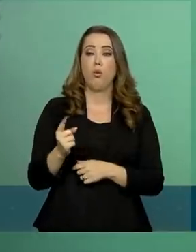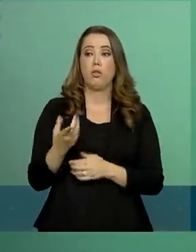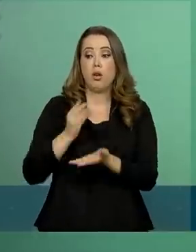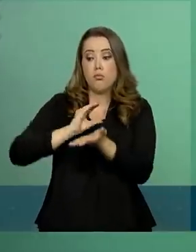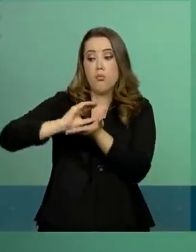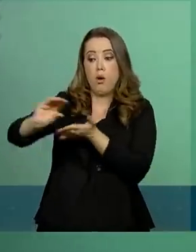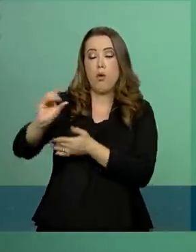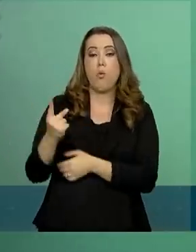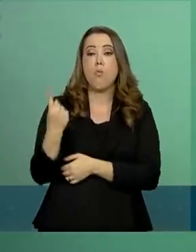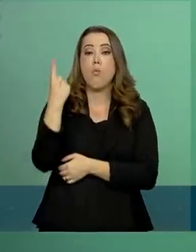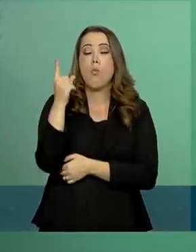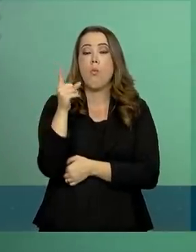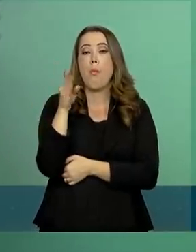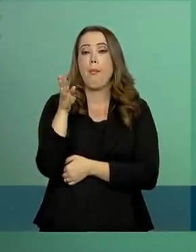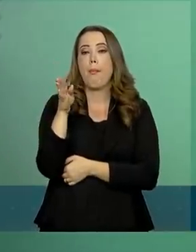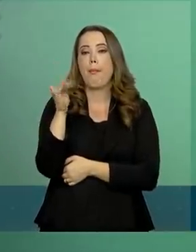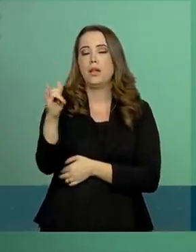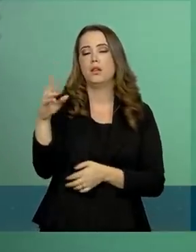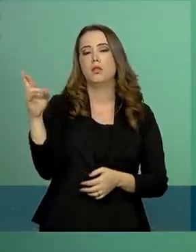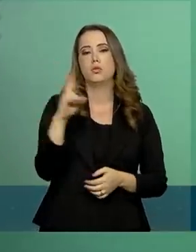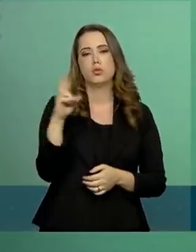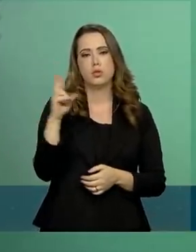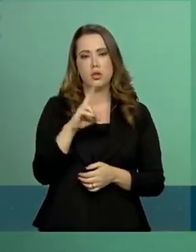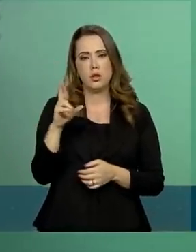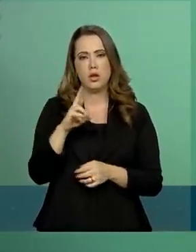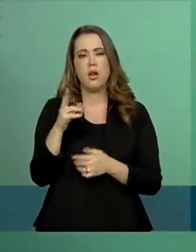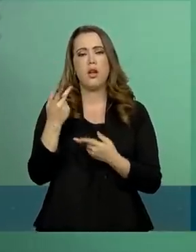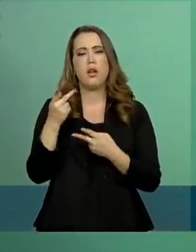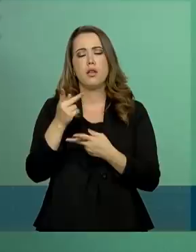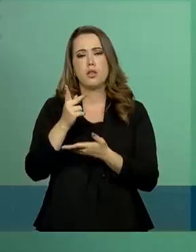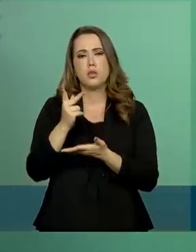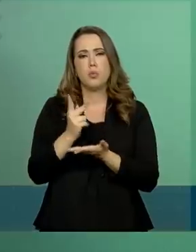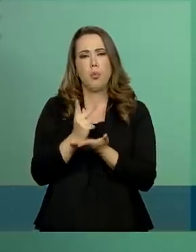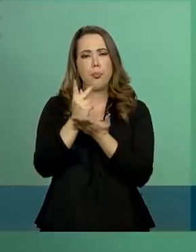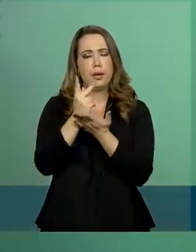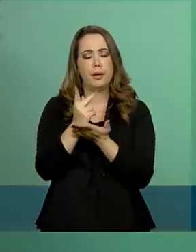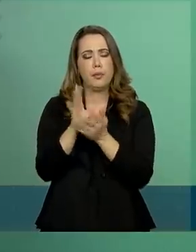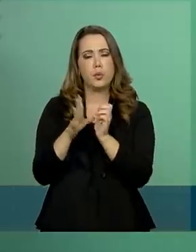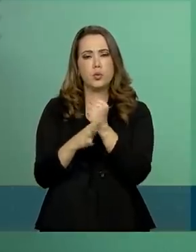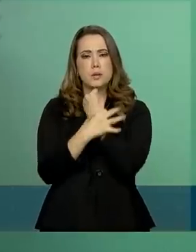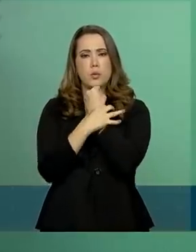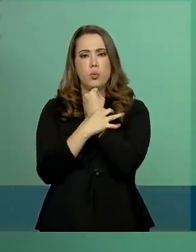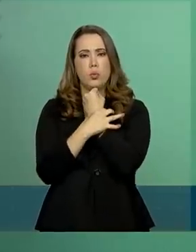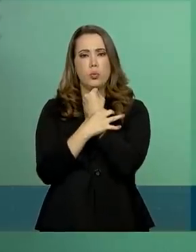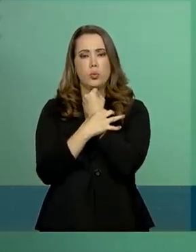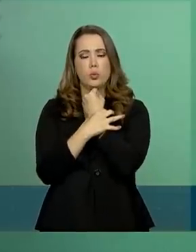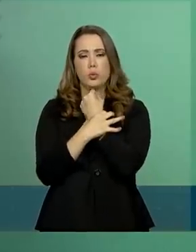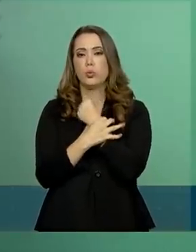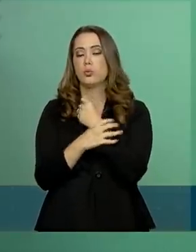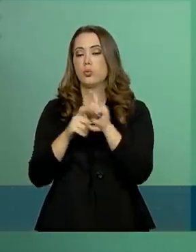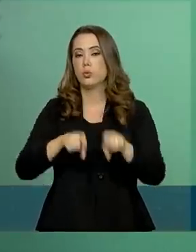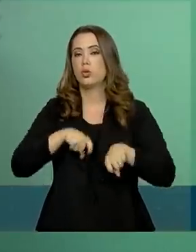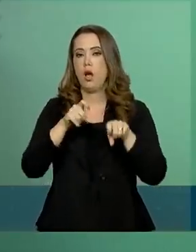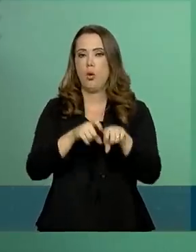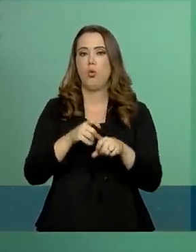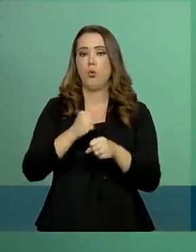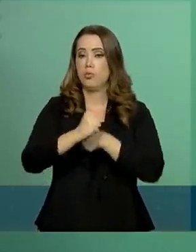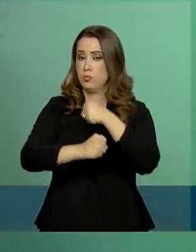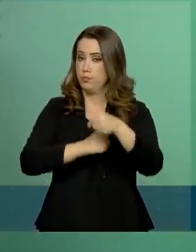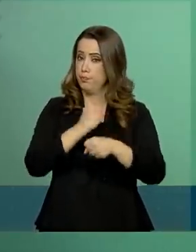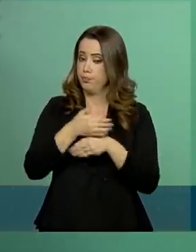para a subvenção do prêmio do seguro rural nessa próxima safra. Fecho aspas.